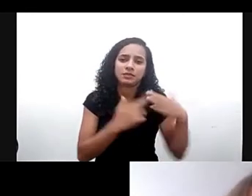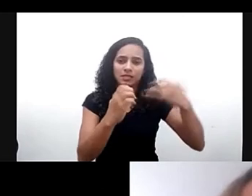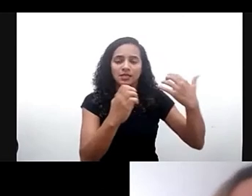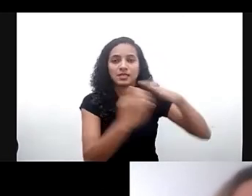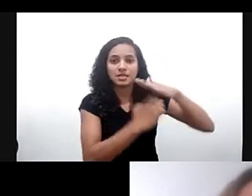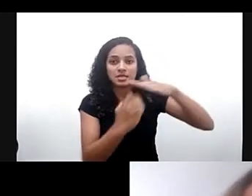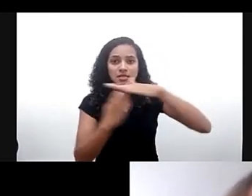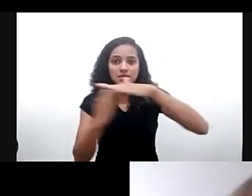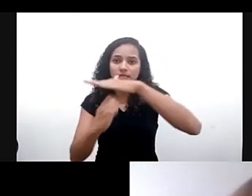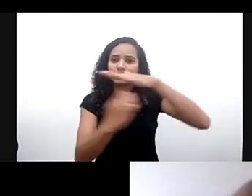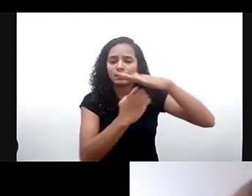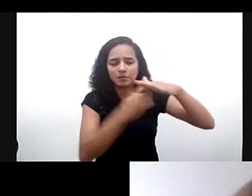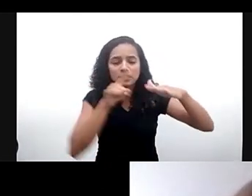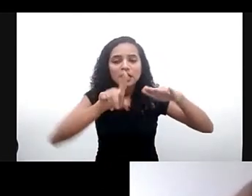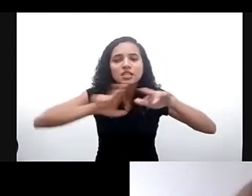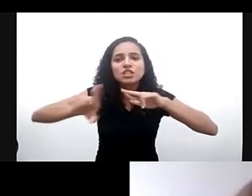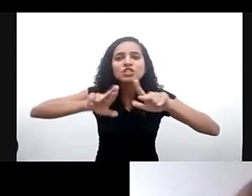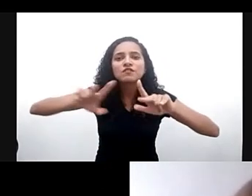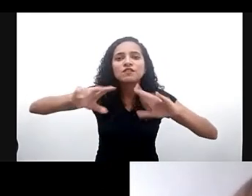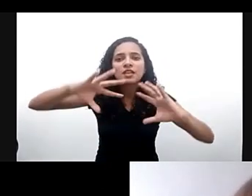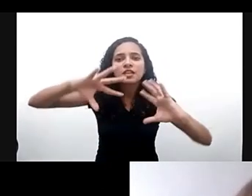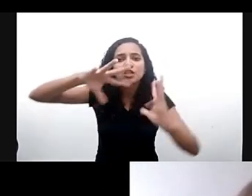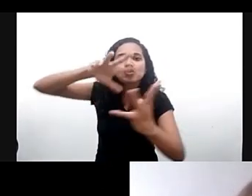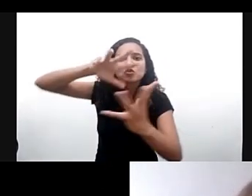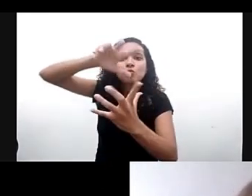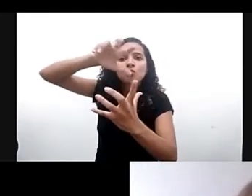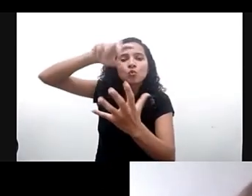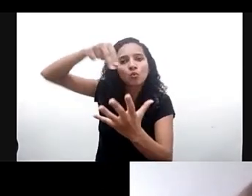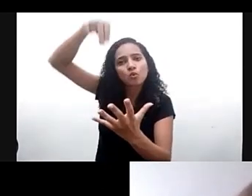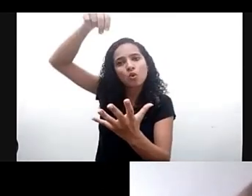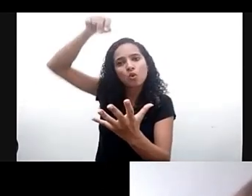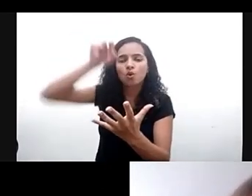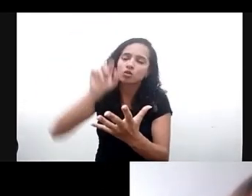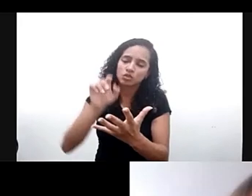as diferenças que há com o norte global nesse momento muito obrigada